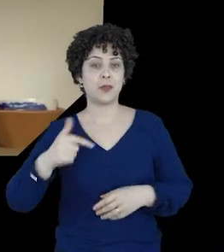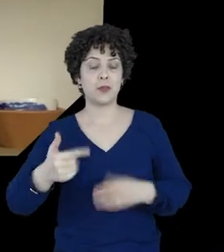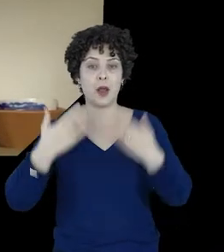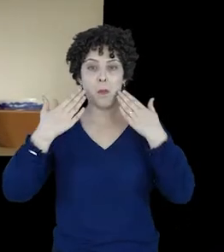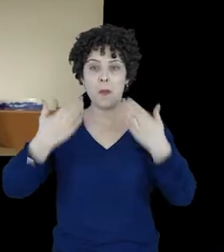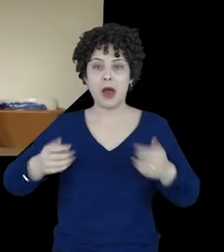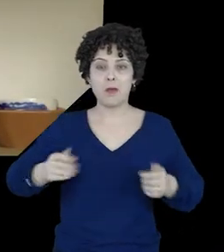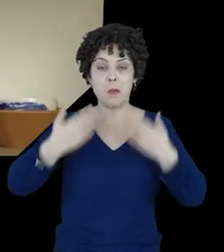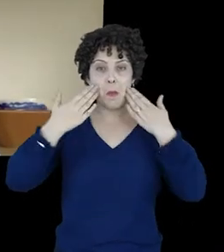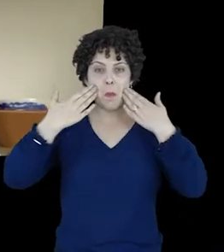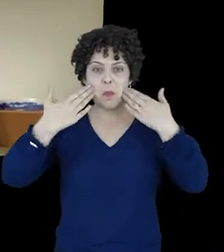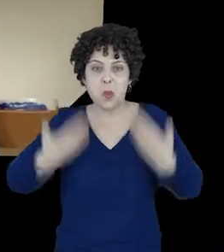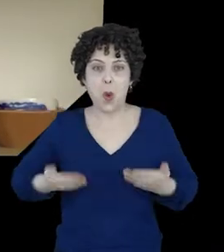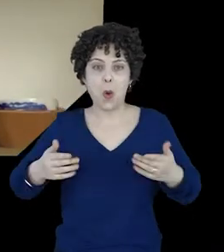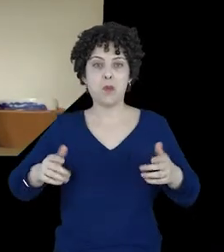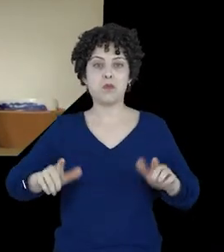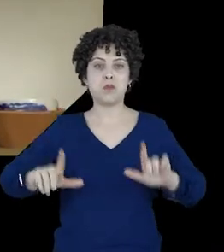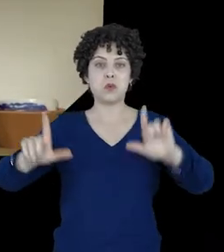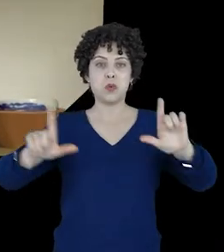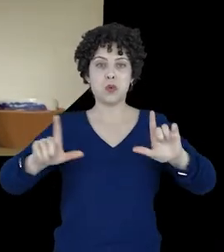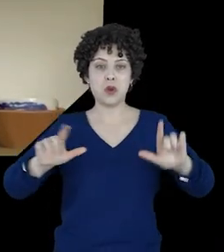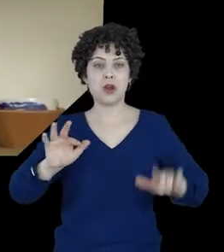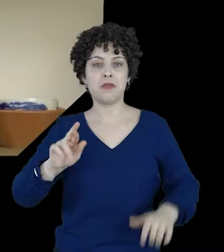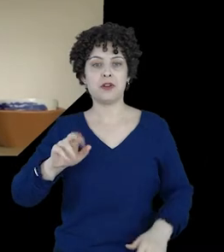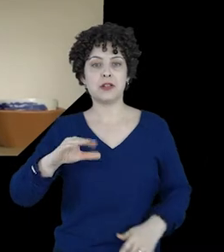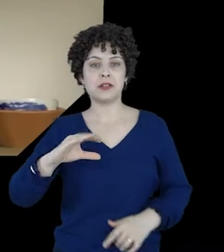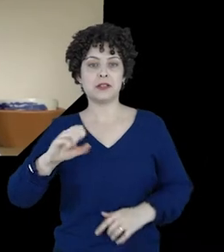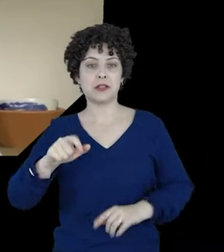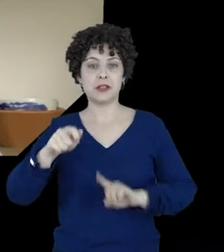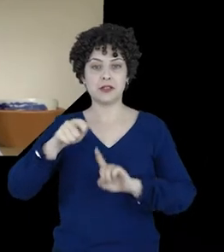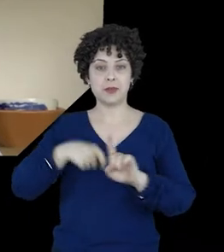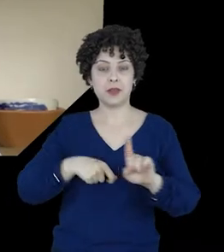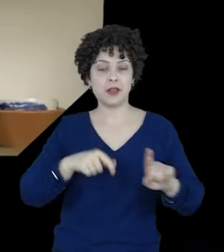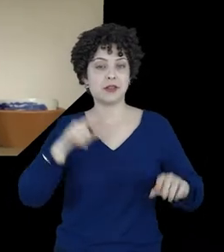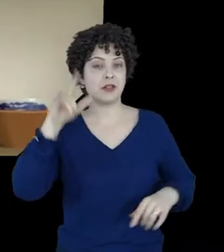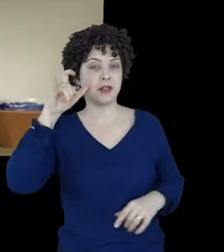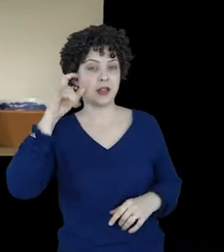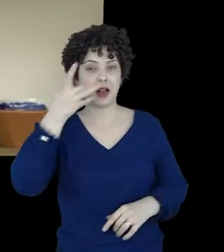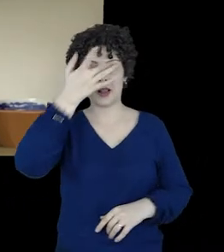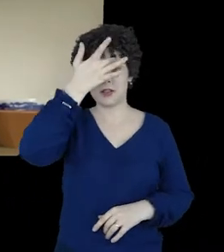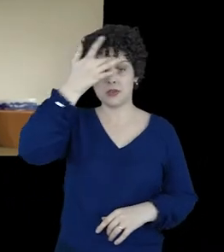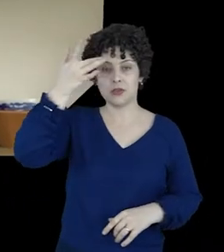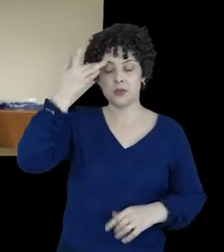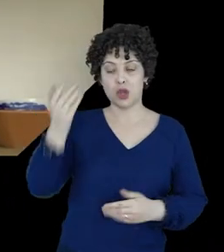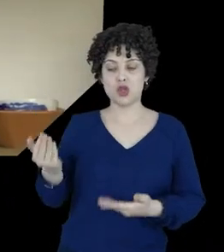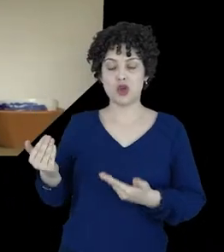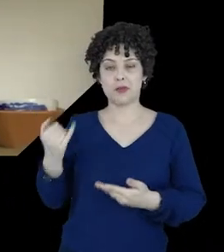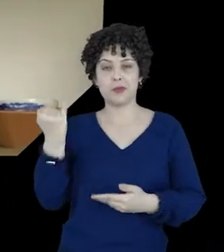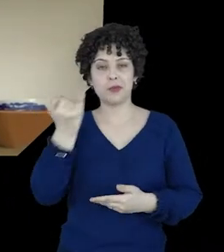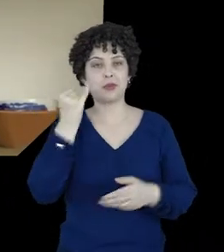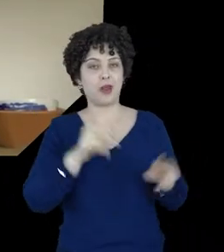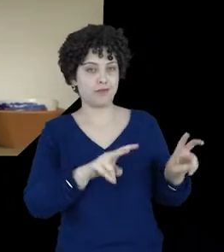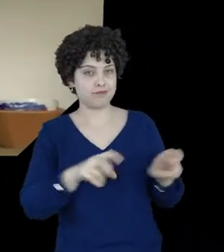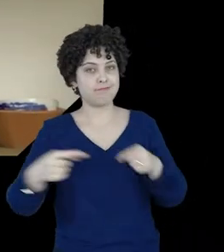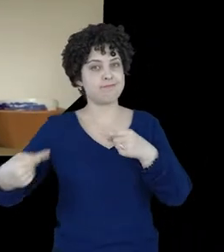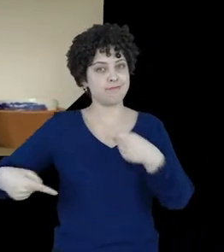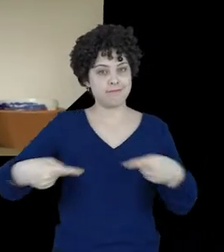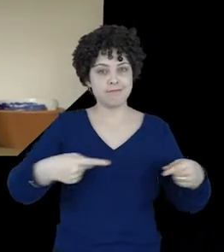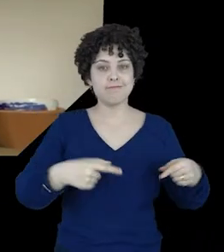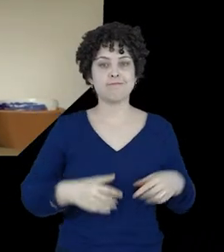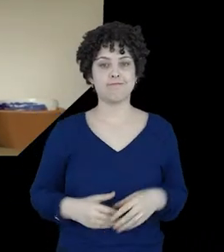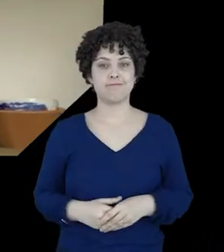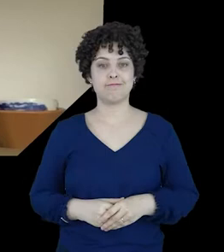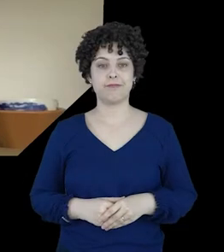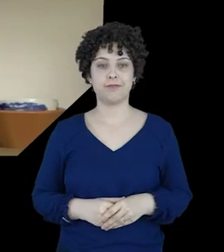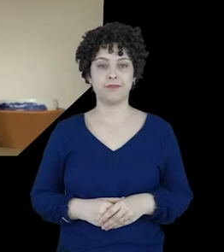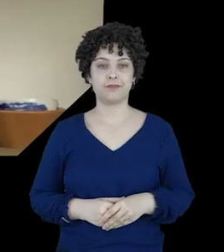E depois das revelações bombásticas que Francis Hogan fez esse mês sobre o Instagram e a saúde mental dos jovens, é importante abordar esses assuntos.